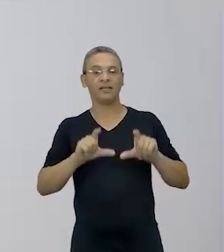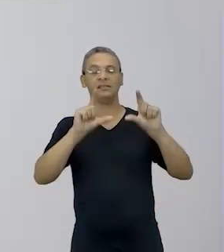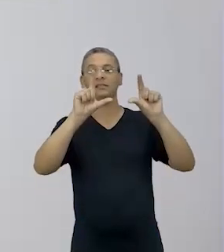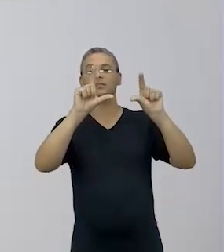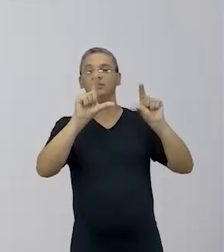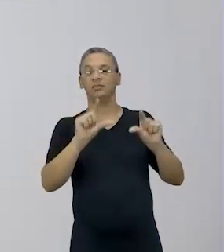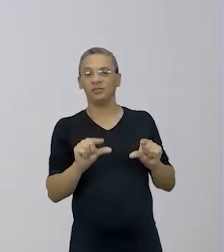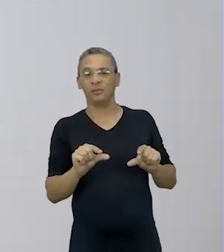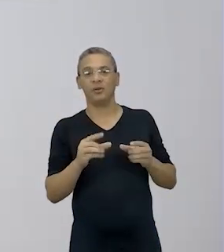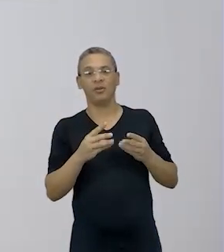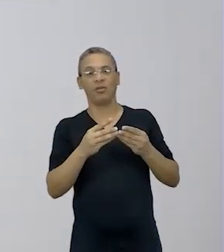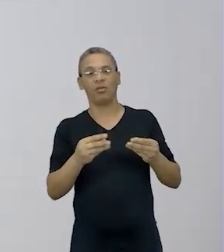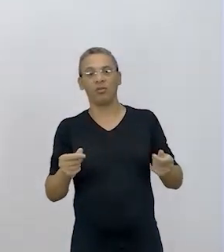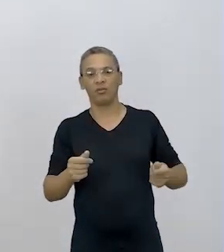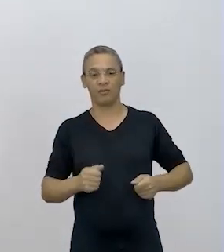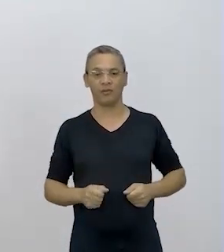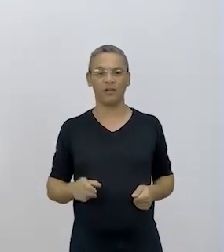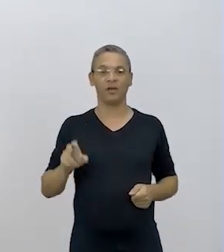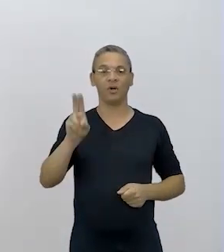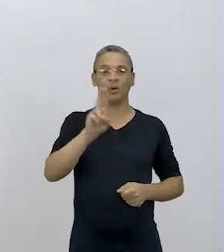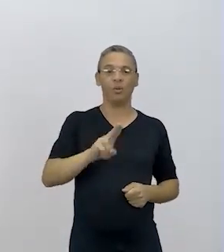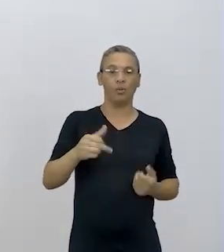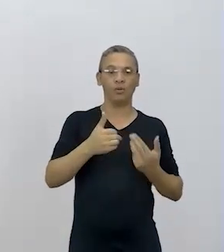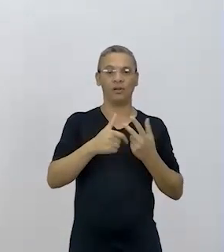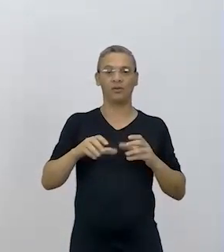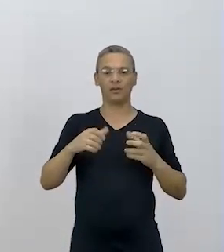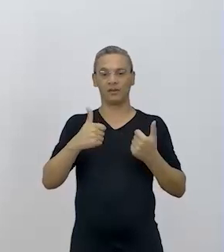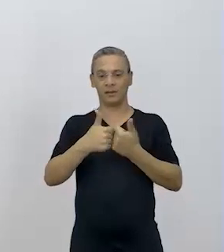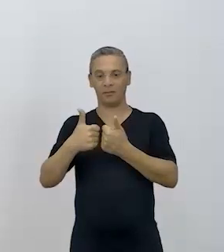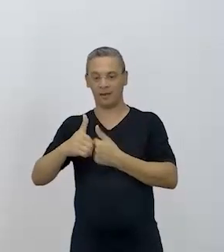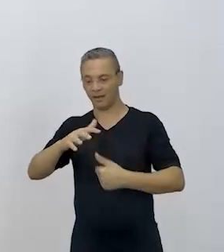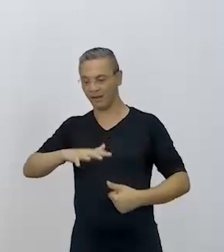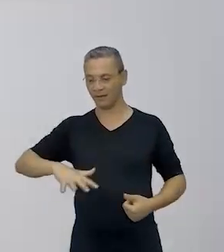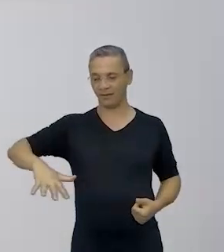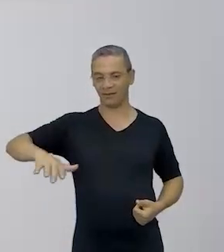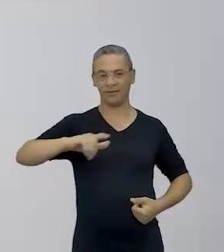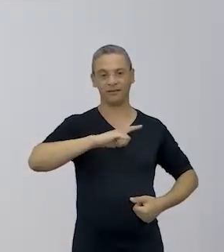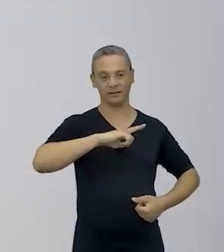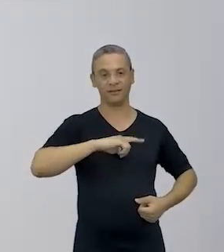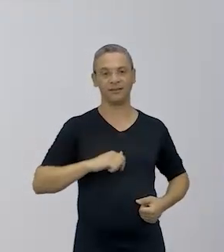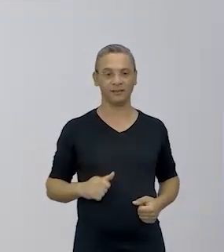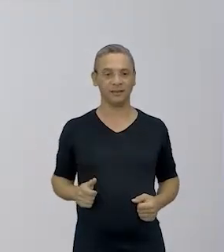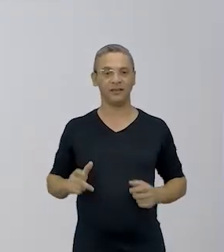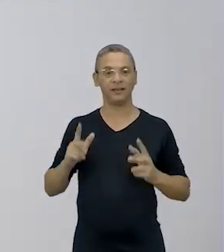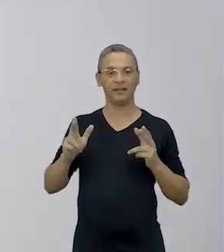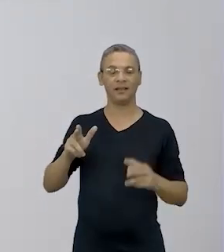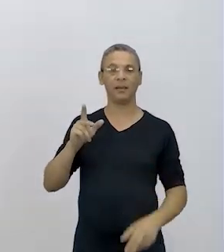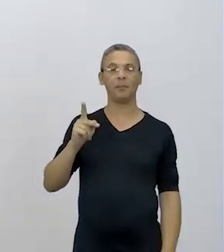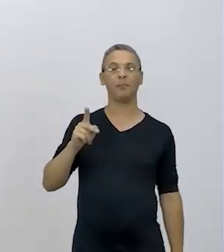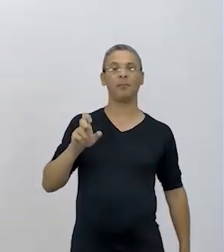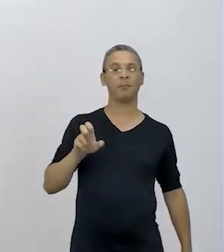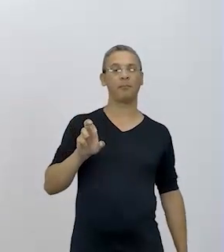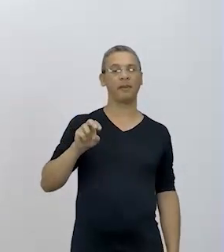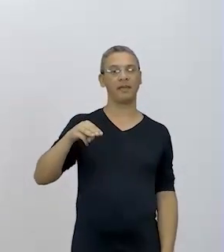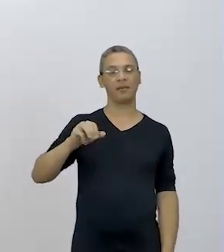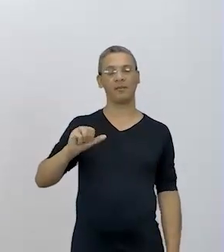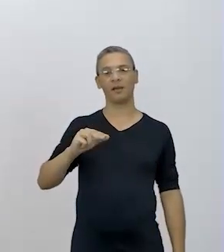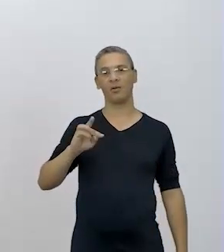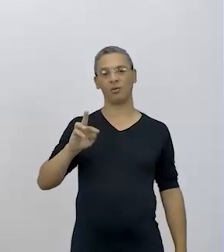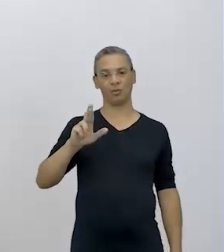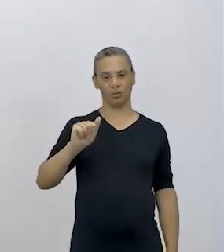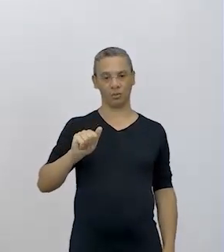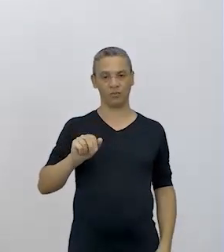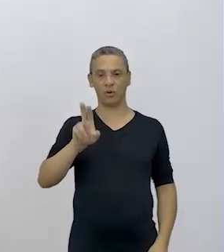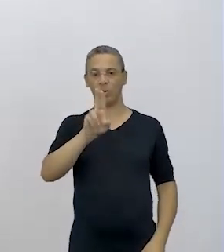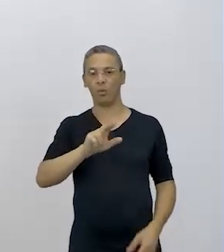resíduo também. É, porque vai usar realmente o que tem ali, né? No seu entorno. em volta, que é a ideia da permacultura que eu tinha falado. Então, é usar o que você tem